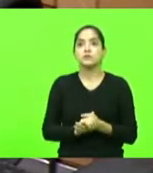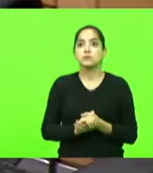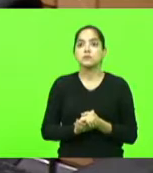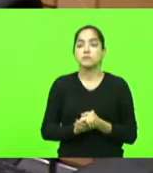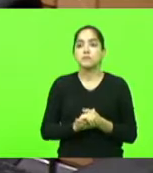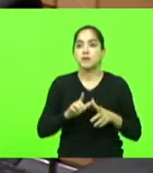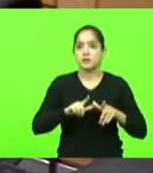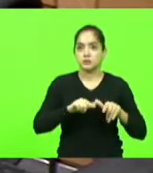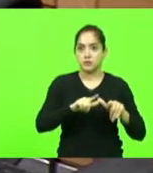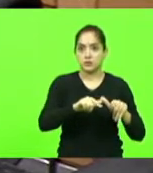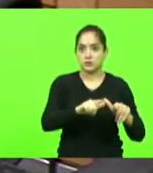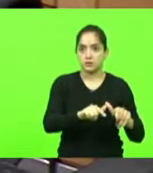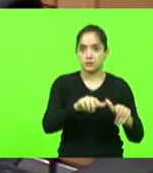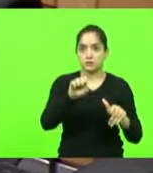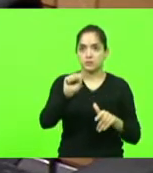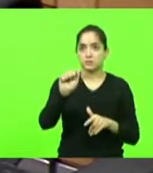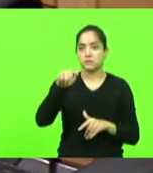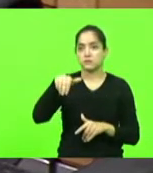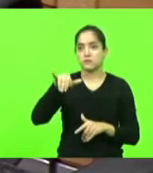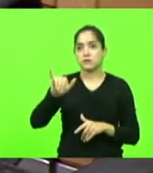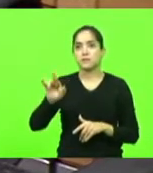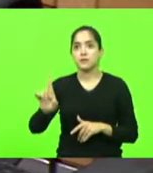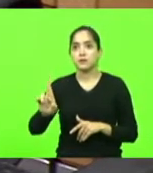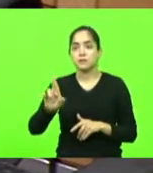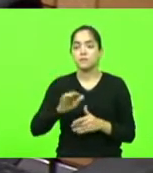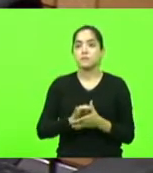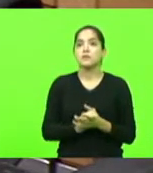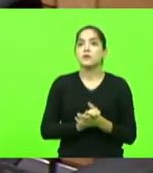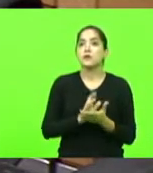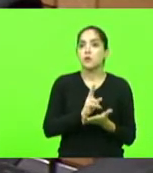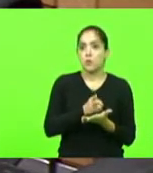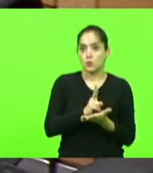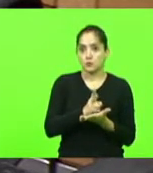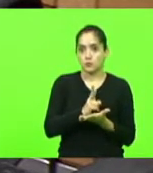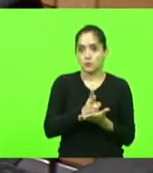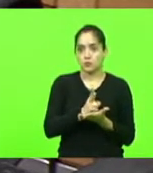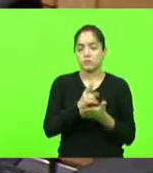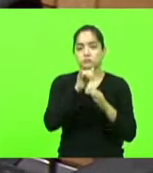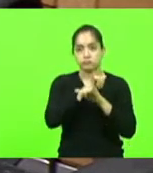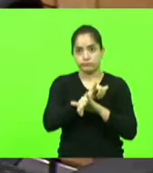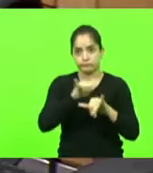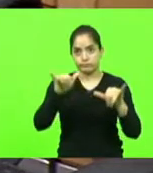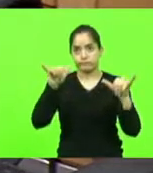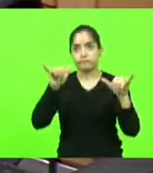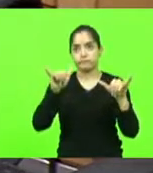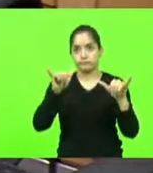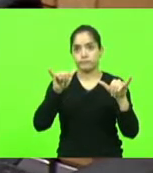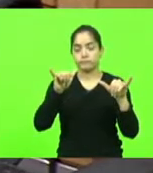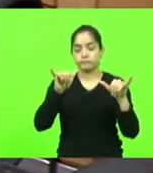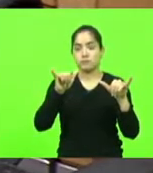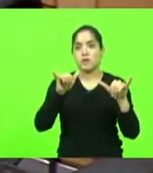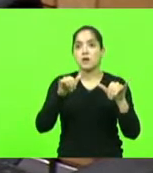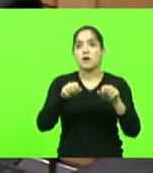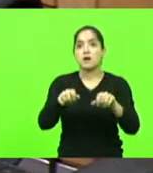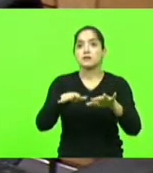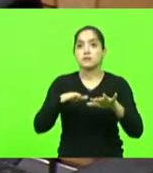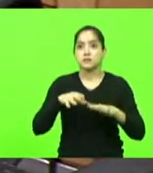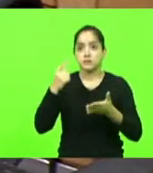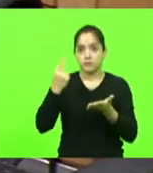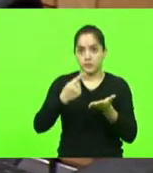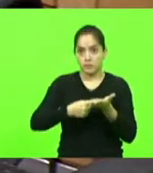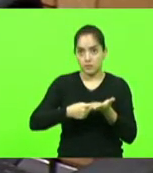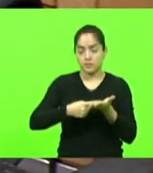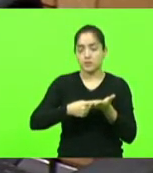Samir Armad. Ato contínuo, o presidente deu conhecimento ao plenário de que a sessão foi convocada por